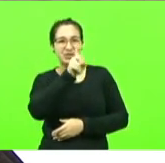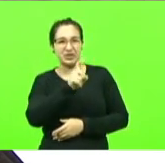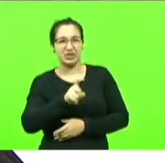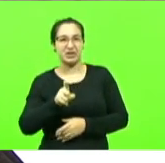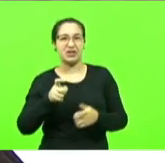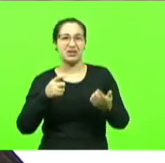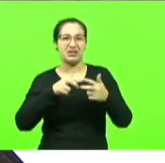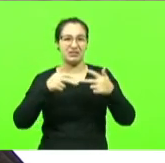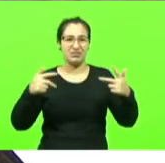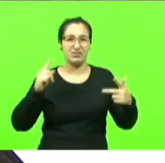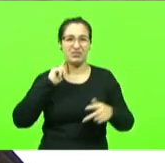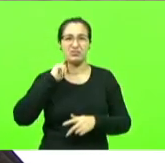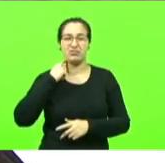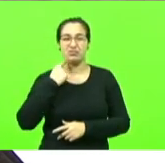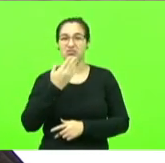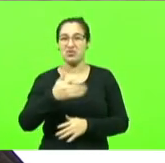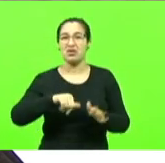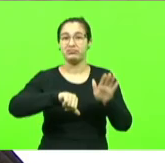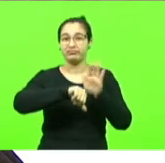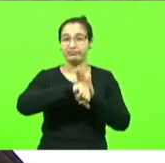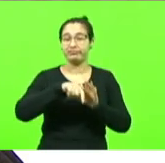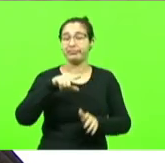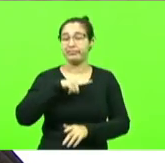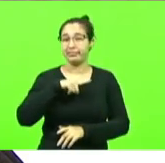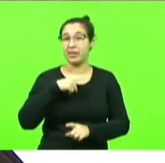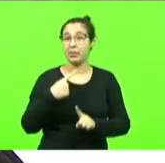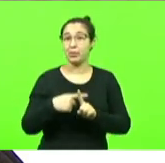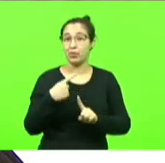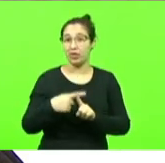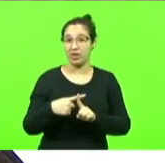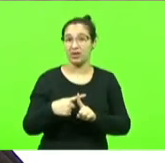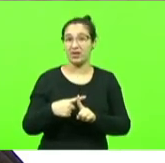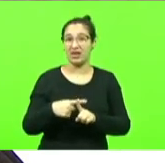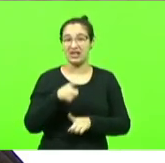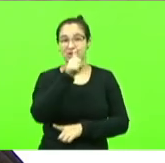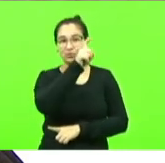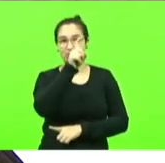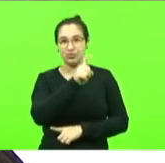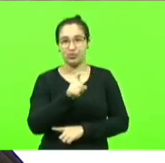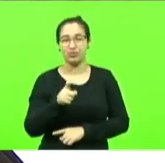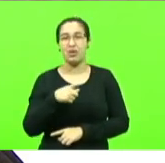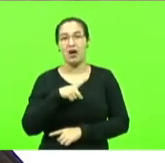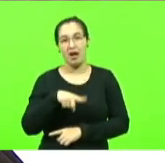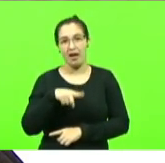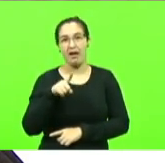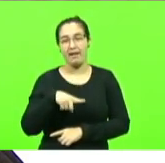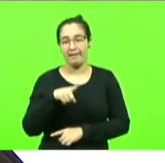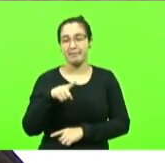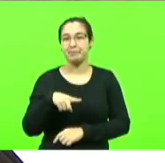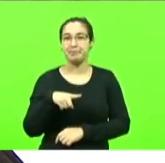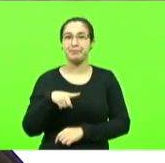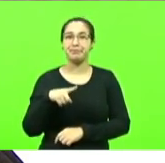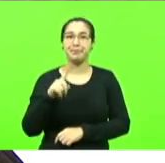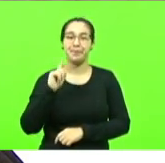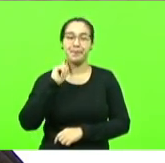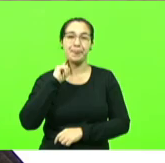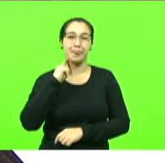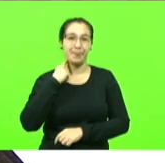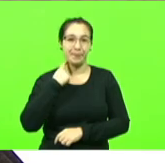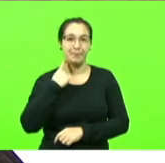porcos imundos cometem crime porque pichar é crime e aí vão falar de crime